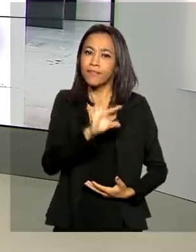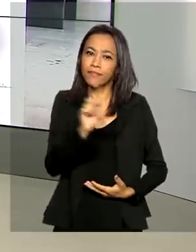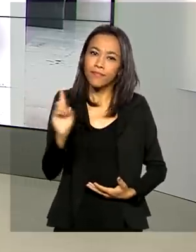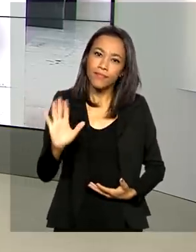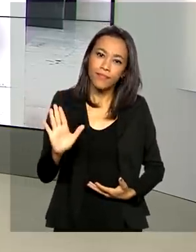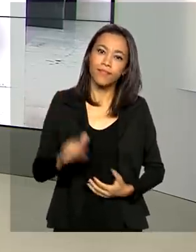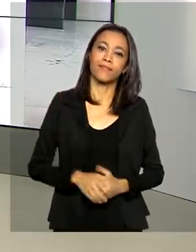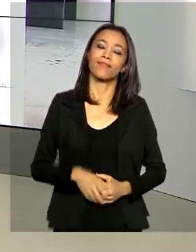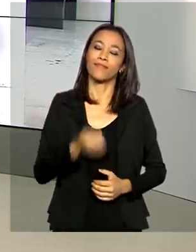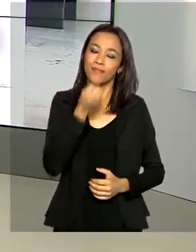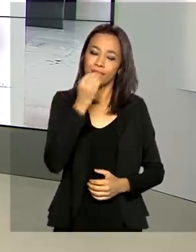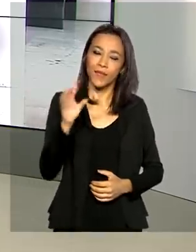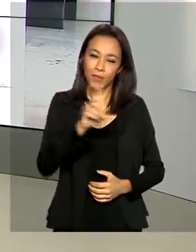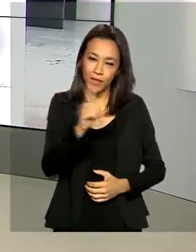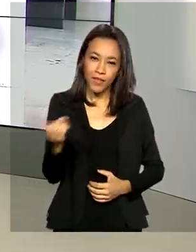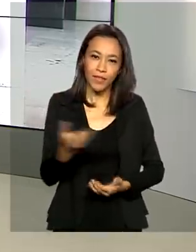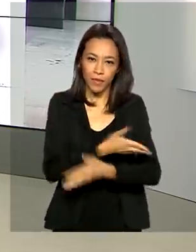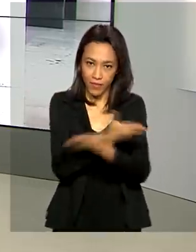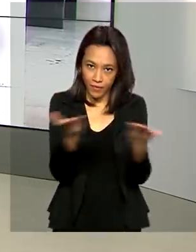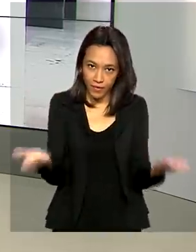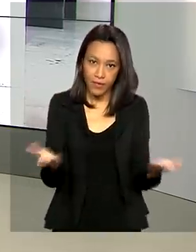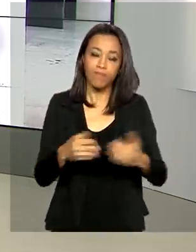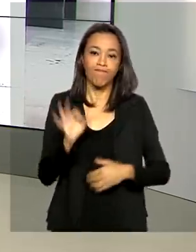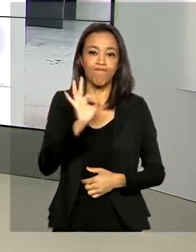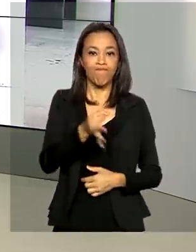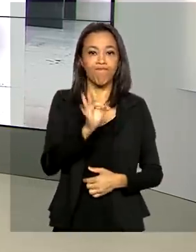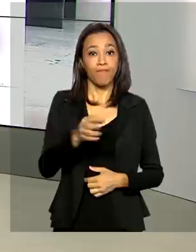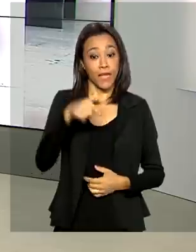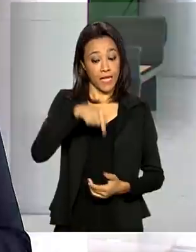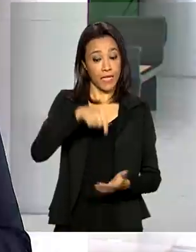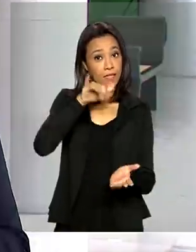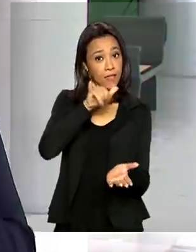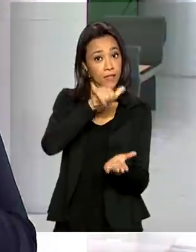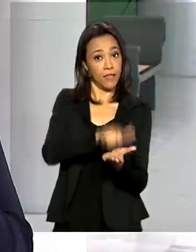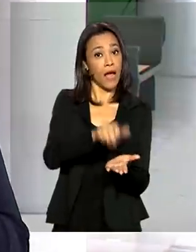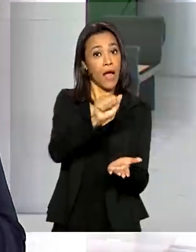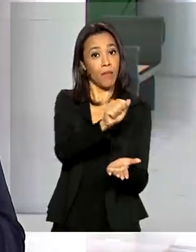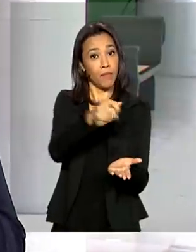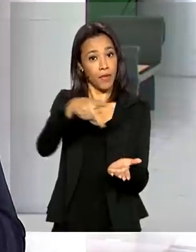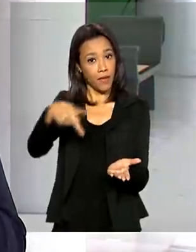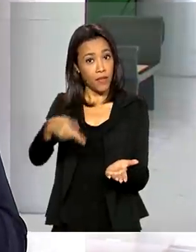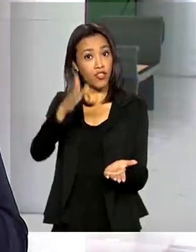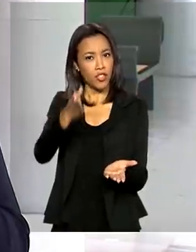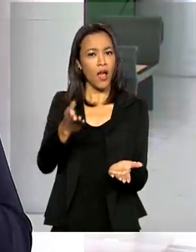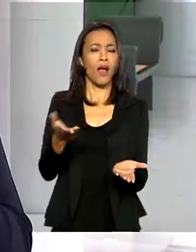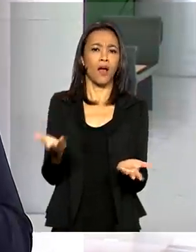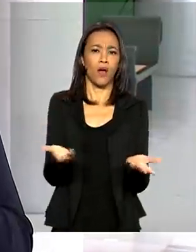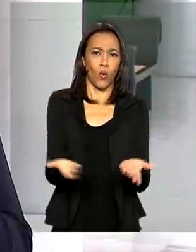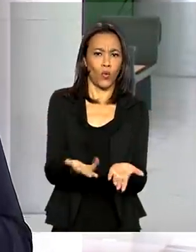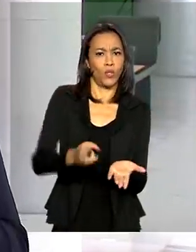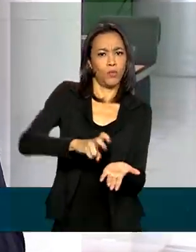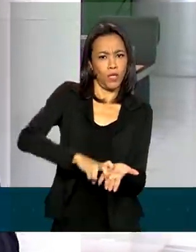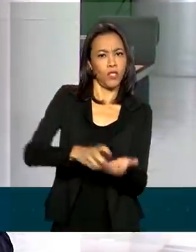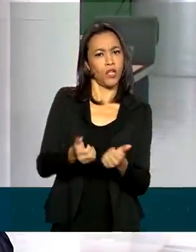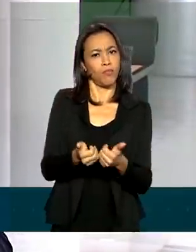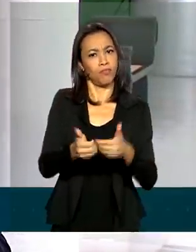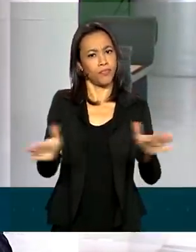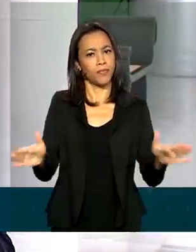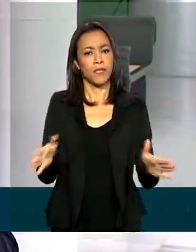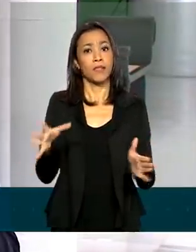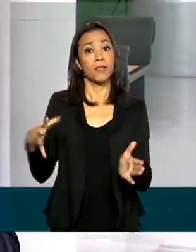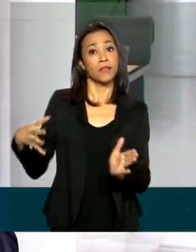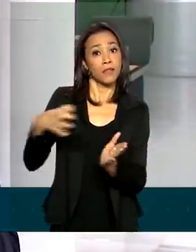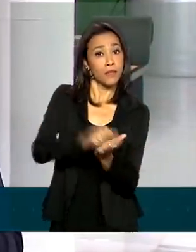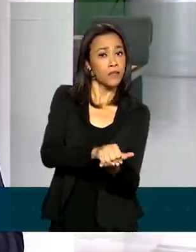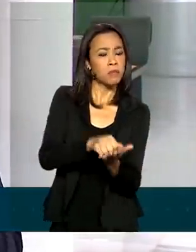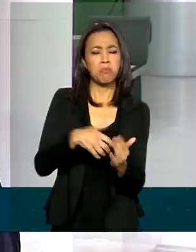Oi Roberto, bom dia pra você, bom dia pra todos. Olha, isso mesmo, esse aplicativo já está funcionando desde o início da manhã de hoje. E pra se inscrever, não importa